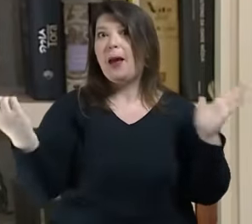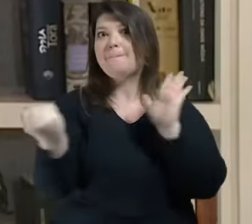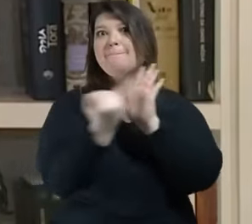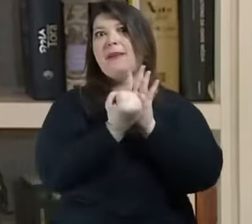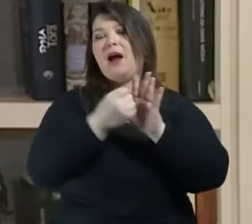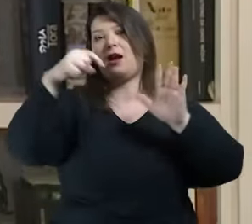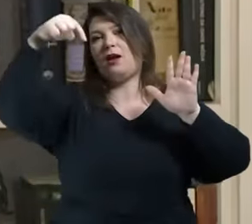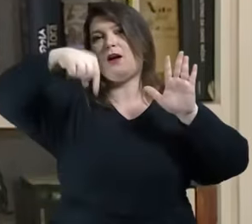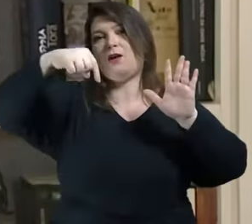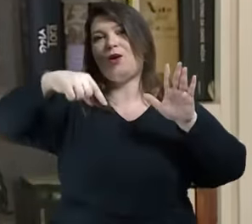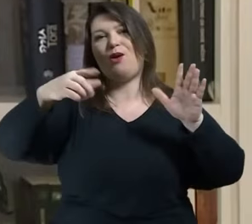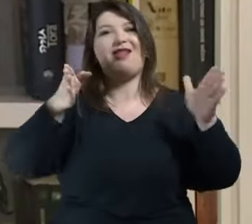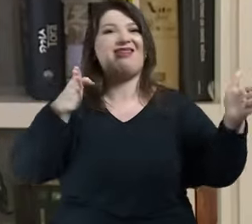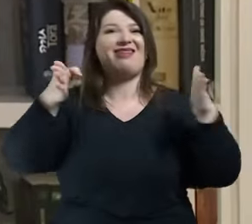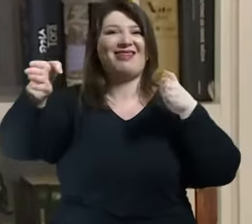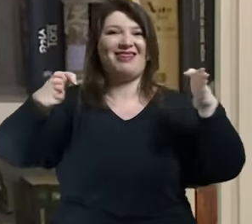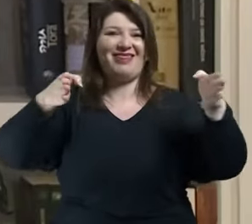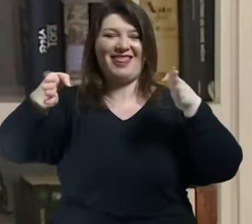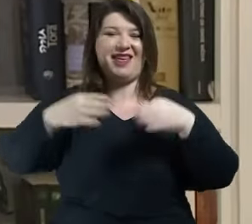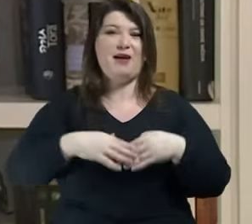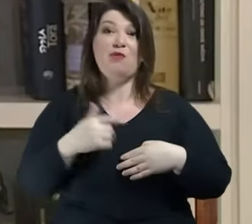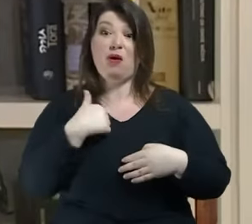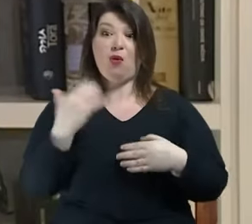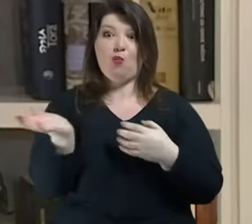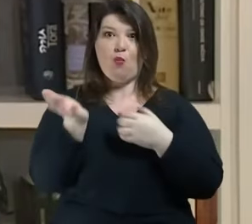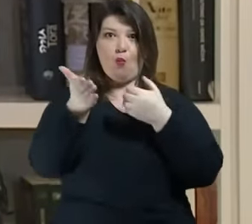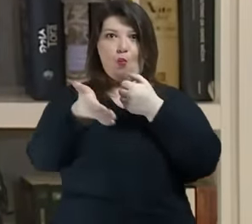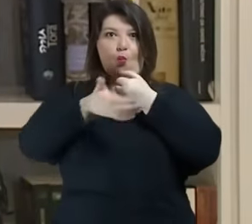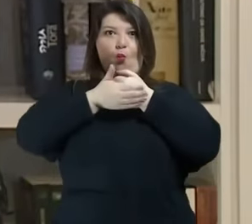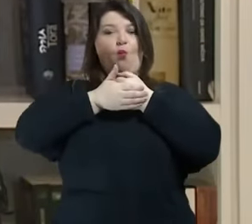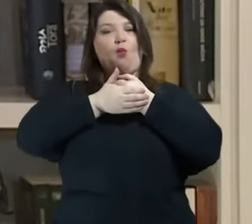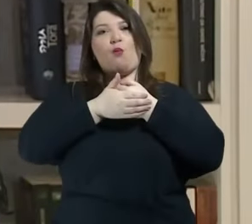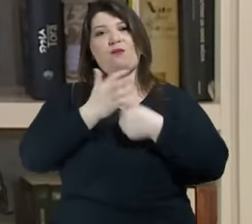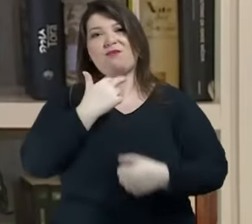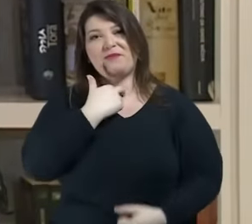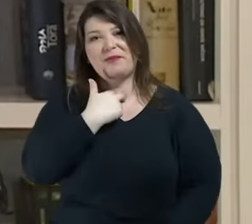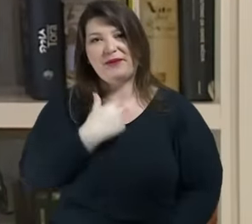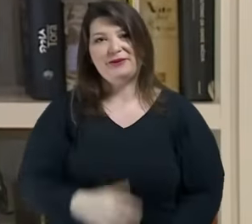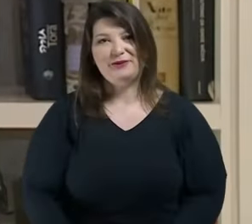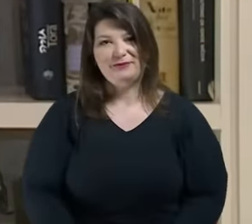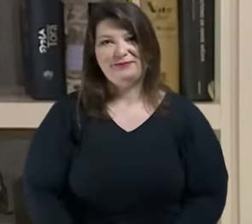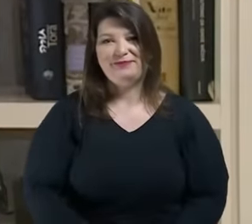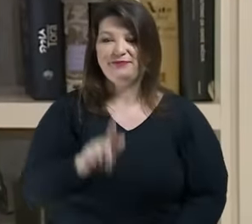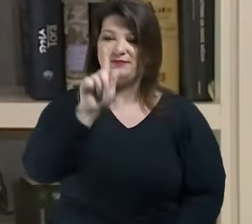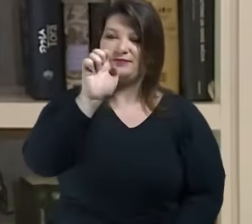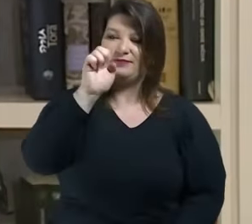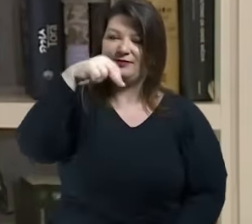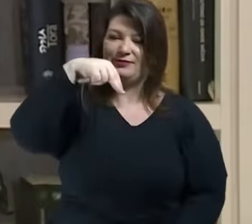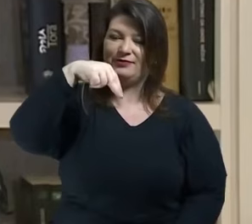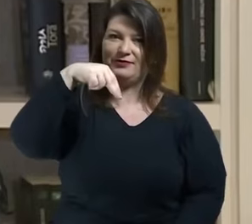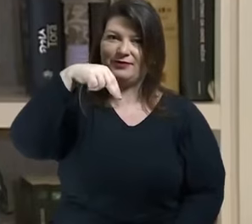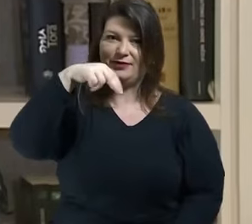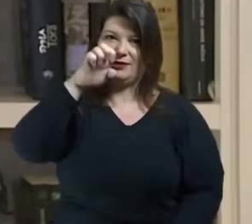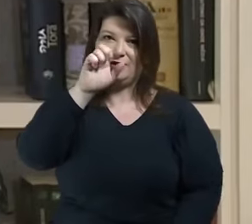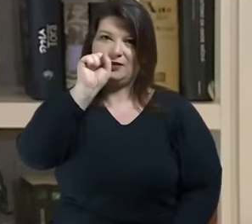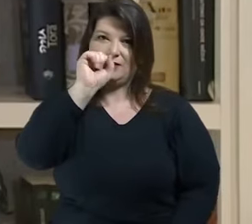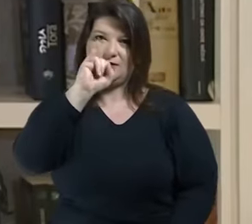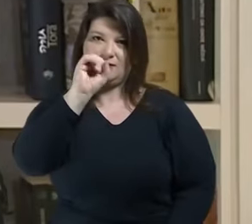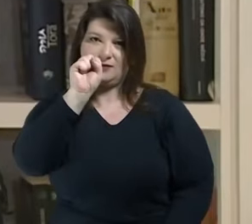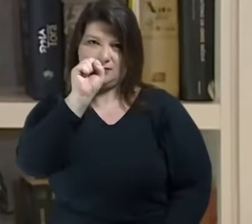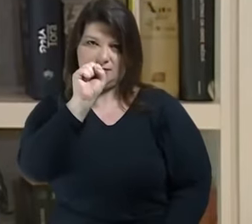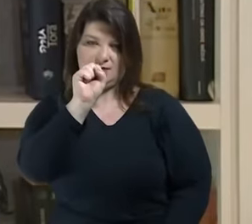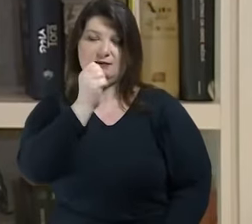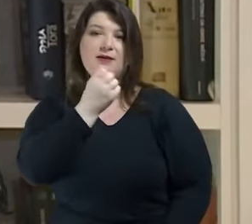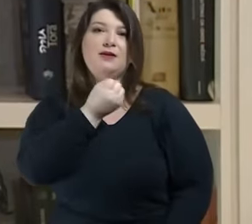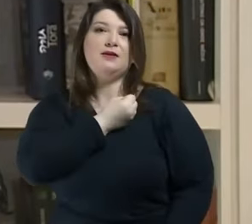posso mais me esconder no livro do Gênesis capítulo 3 versículo 8 tem uma cena muito interessante ao